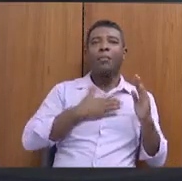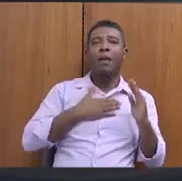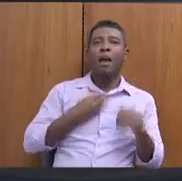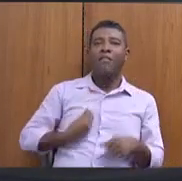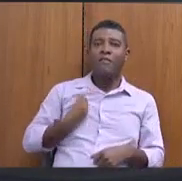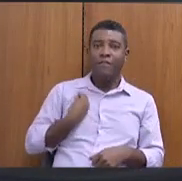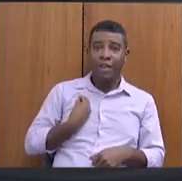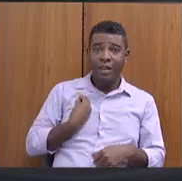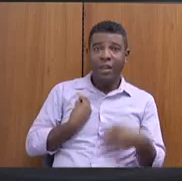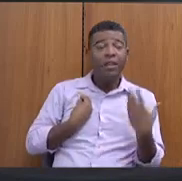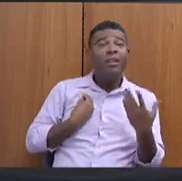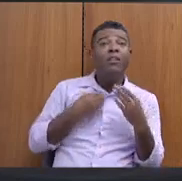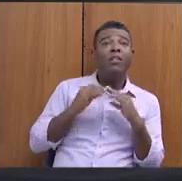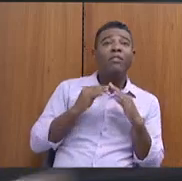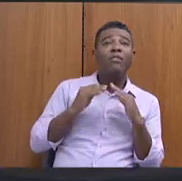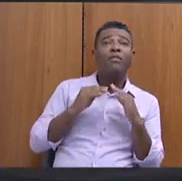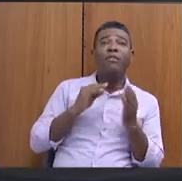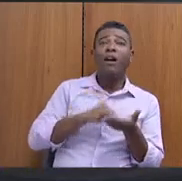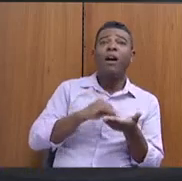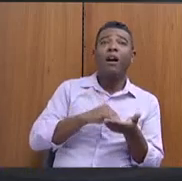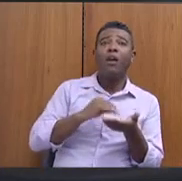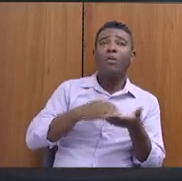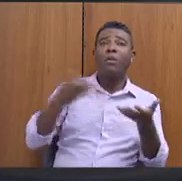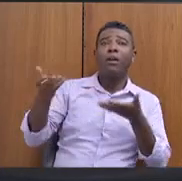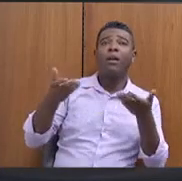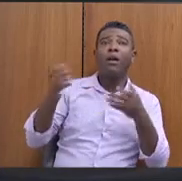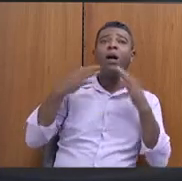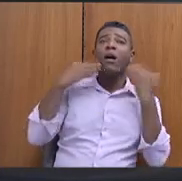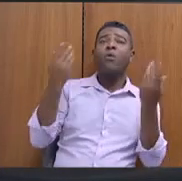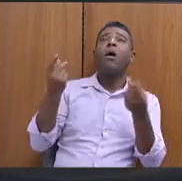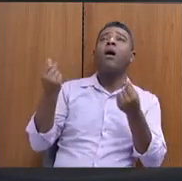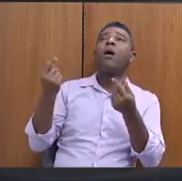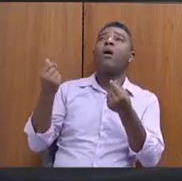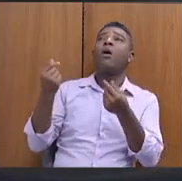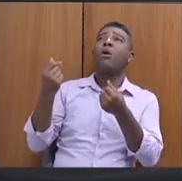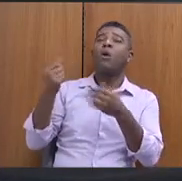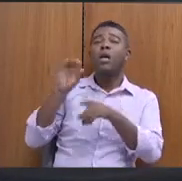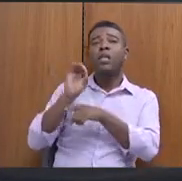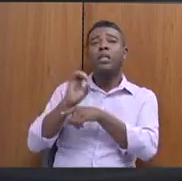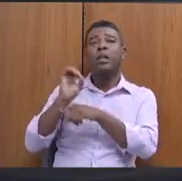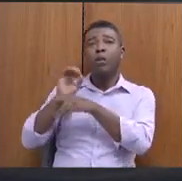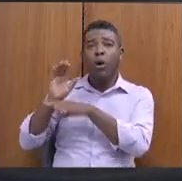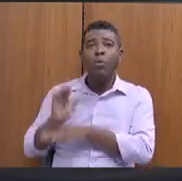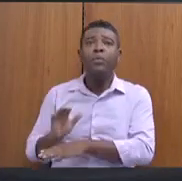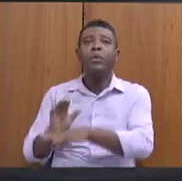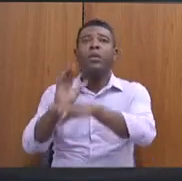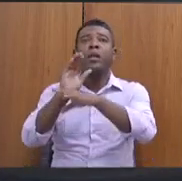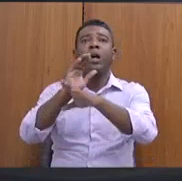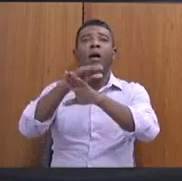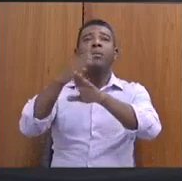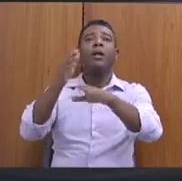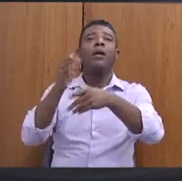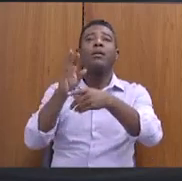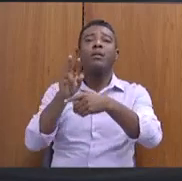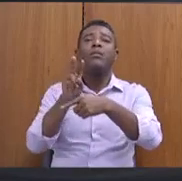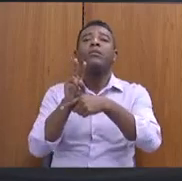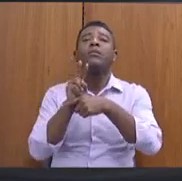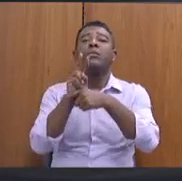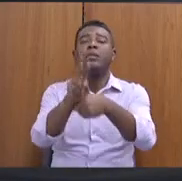o relançamento do programa Minha Casa Minha Vida e qual o aporte estadual que podemos esperar para a provisão habitacional no nosso estado.